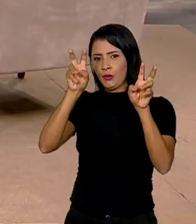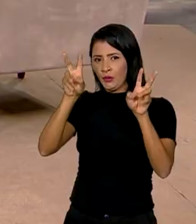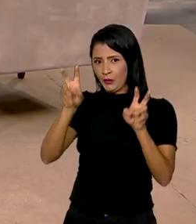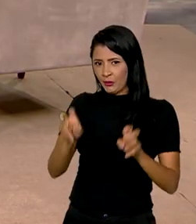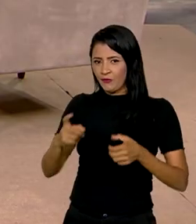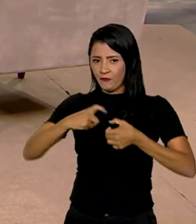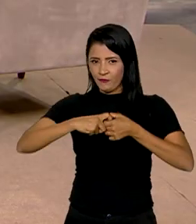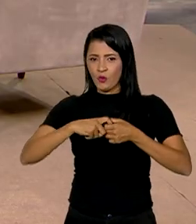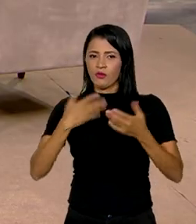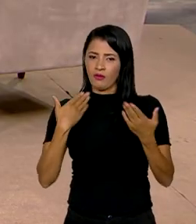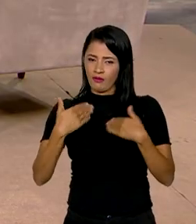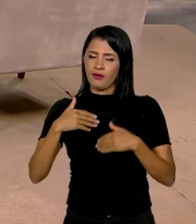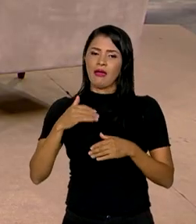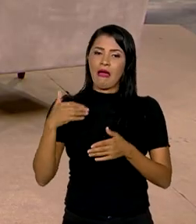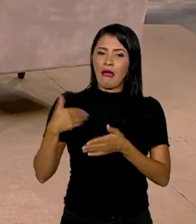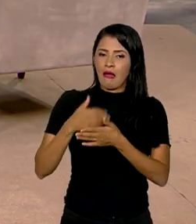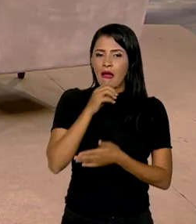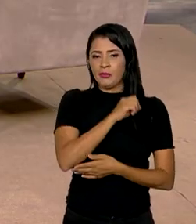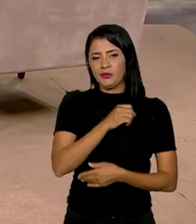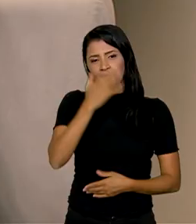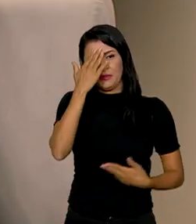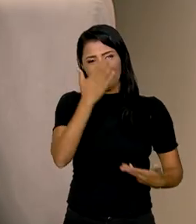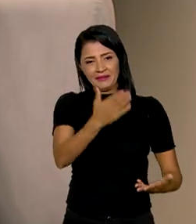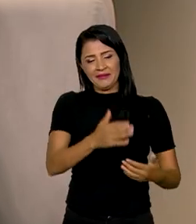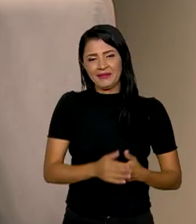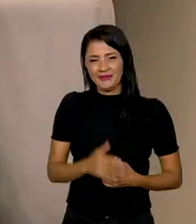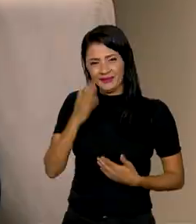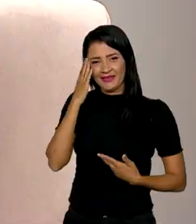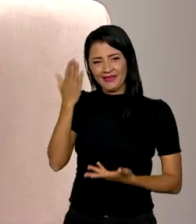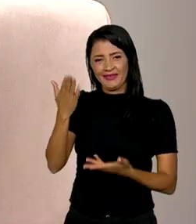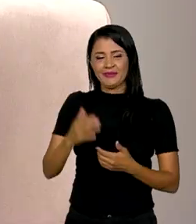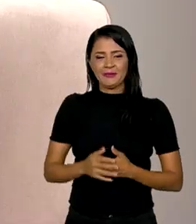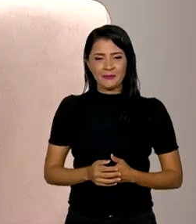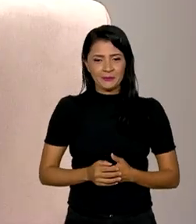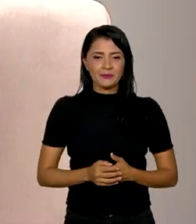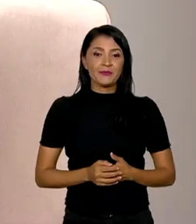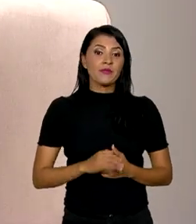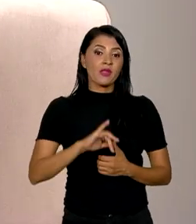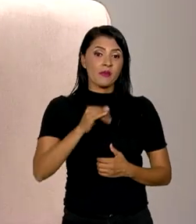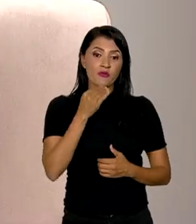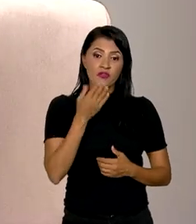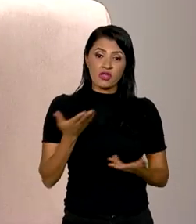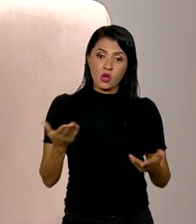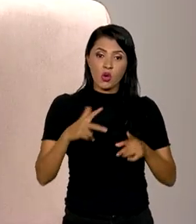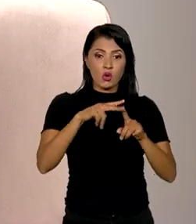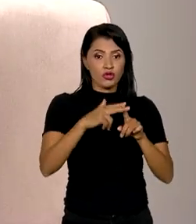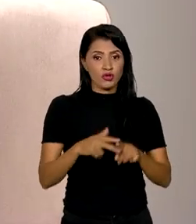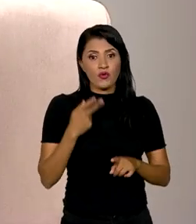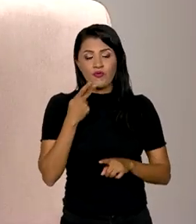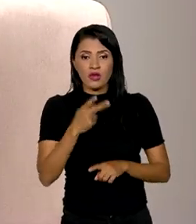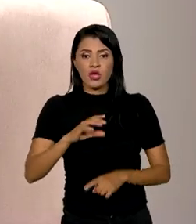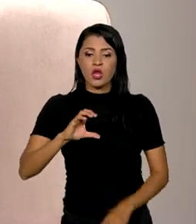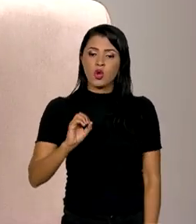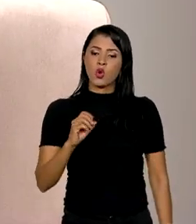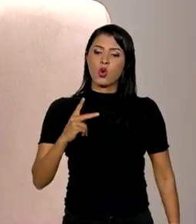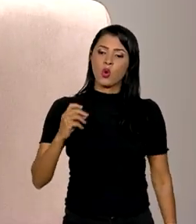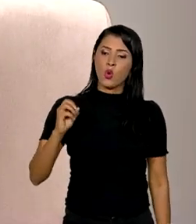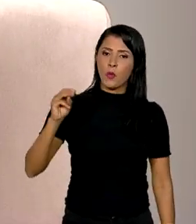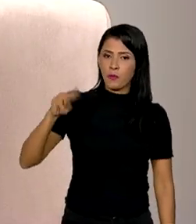voltar a conversar em breve. Muito obrigado. Eu que agradeço. E eu aproveito para fazer uma correção. Eu falei COPOM,